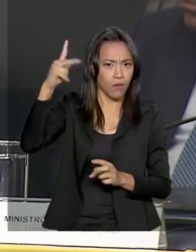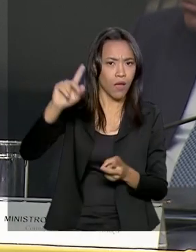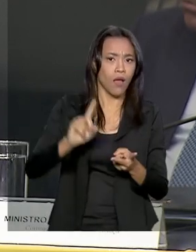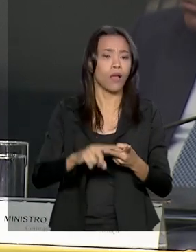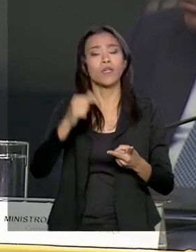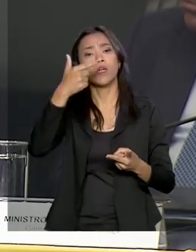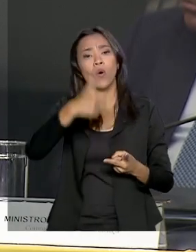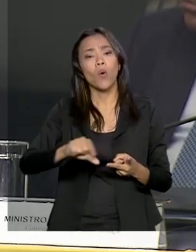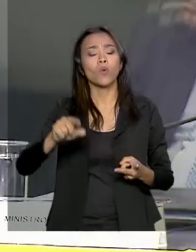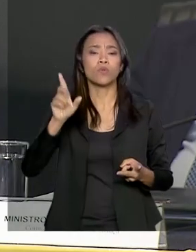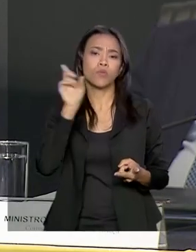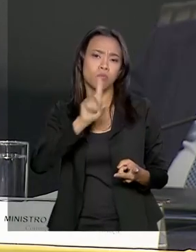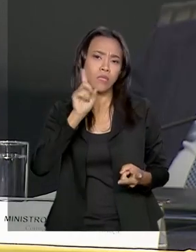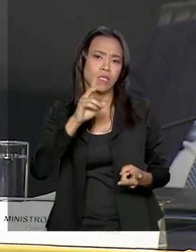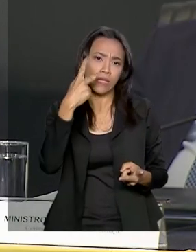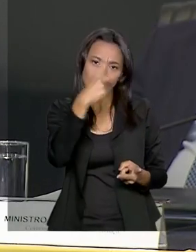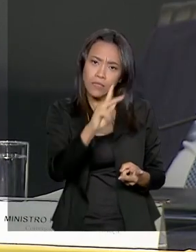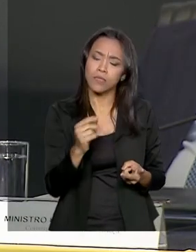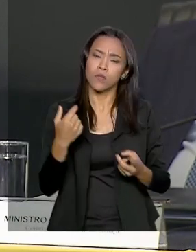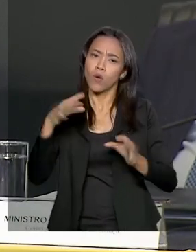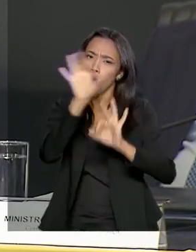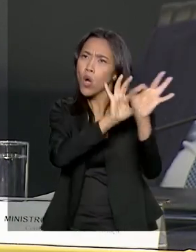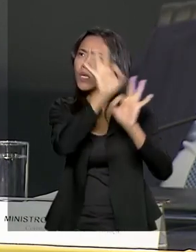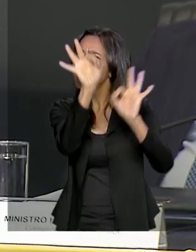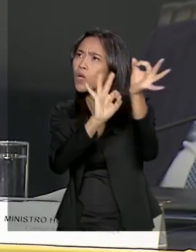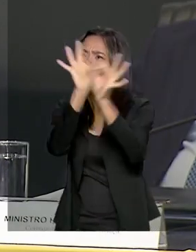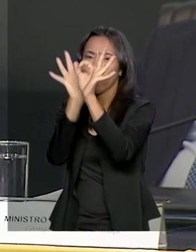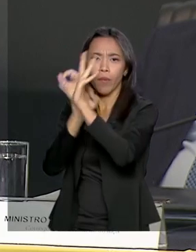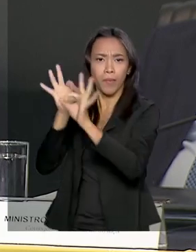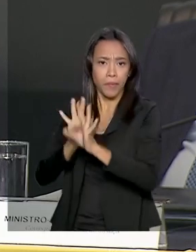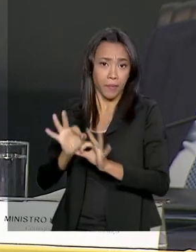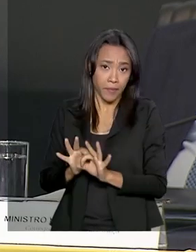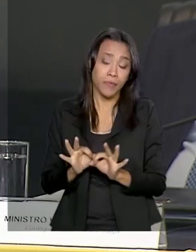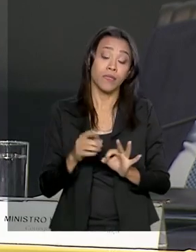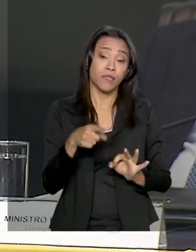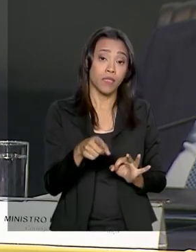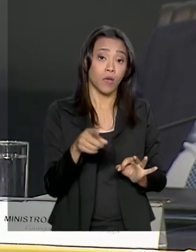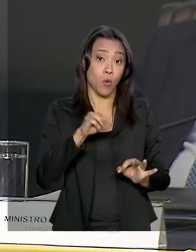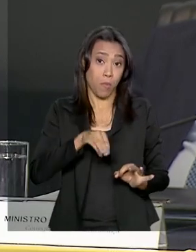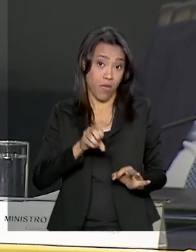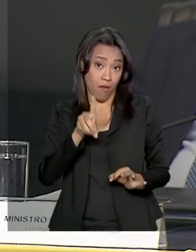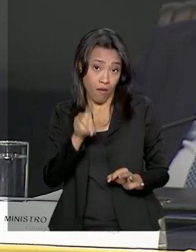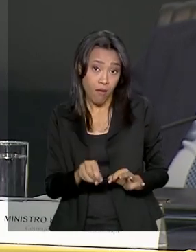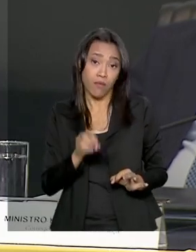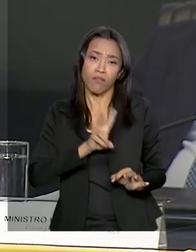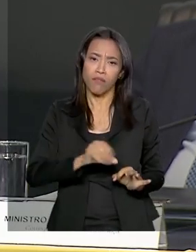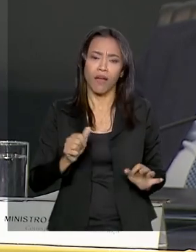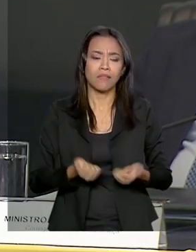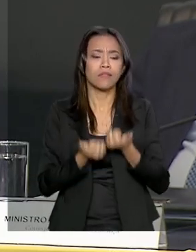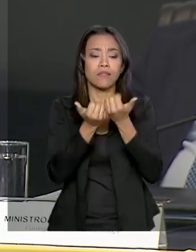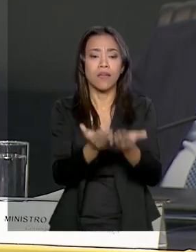riqueza dos norte-americanos. Os mercados vão fazer o enriquecimento da população, vão dar o direito de